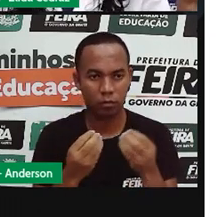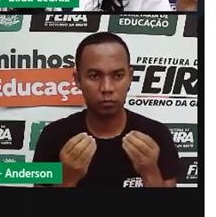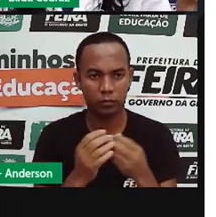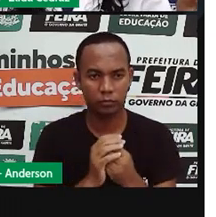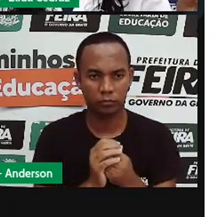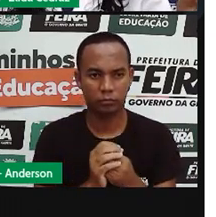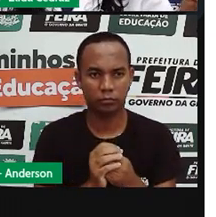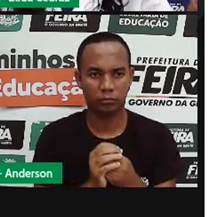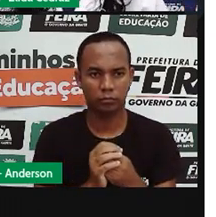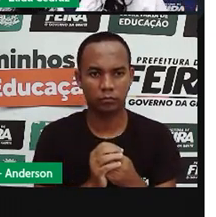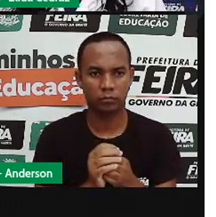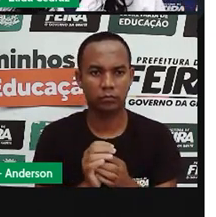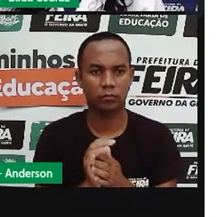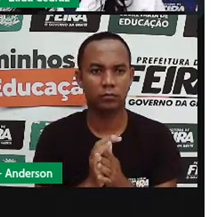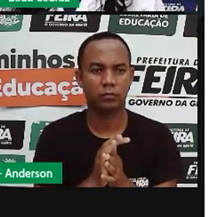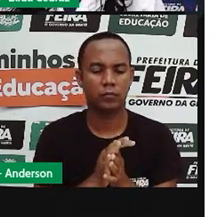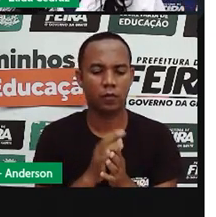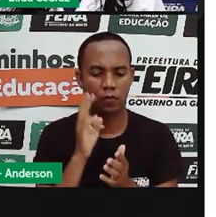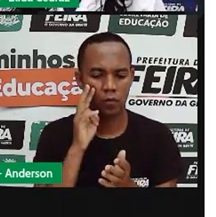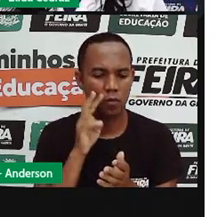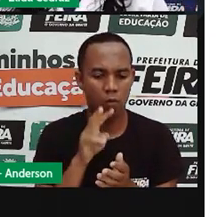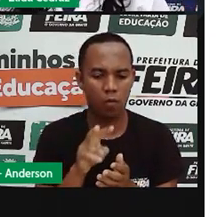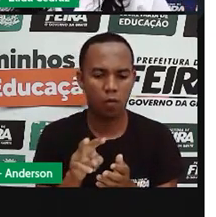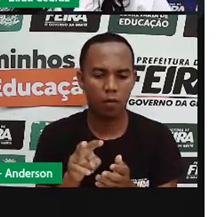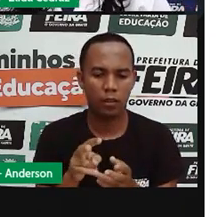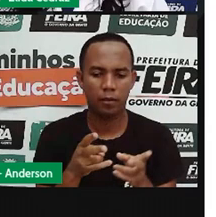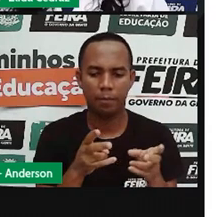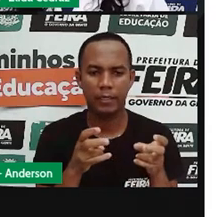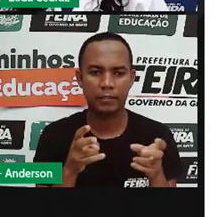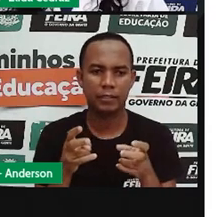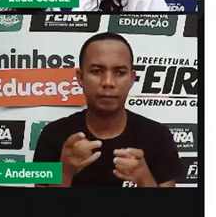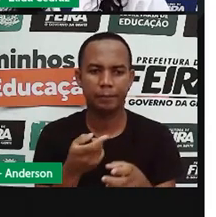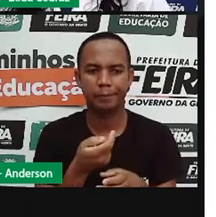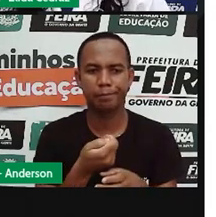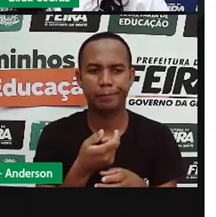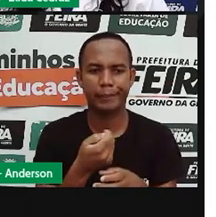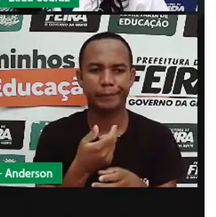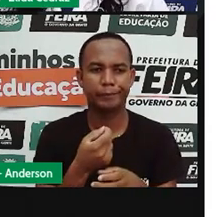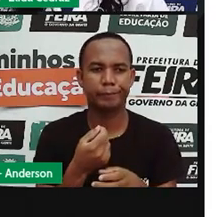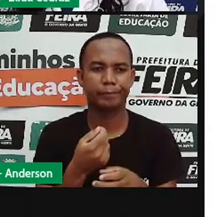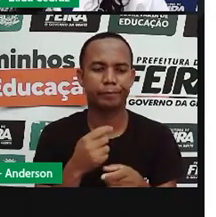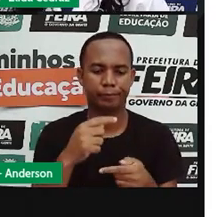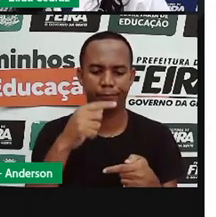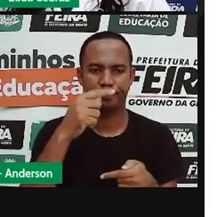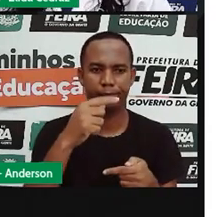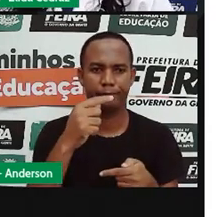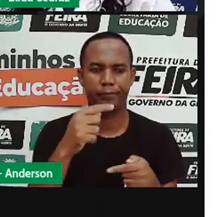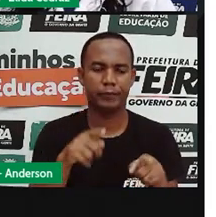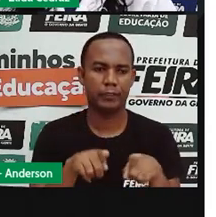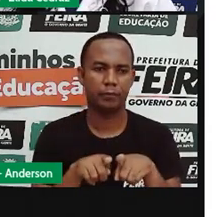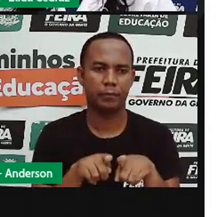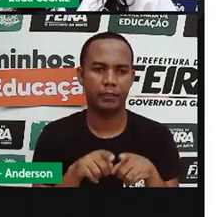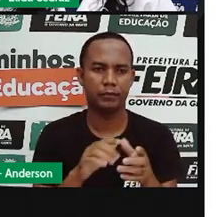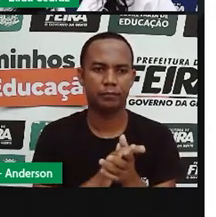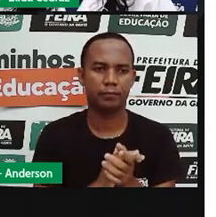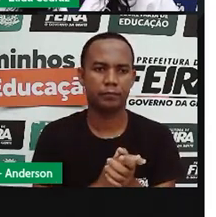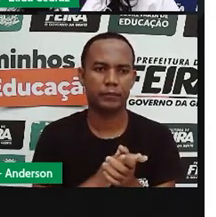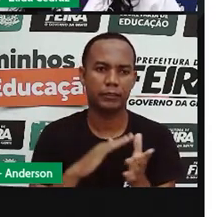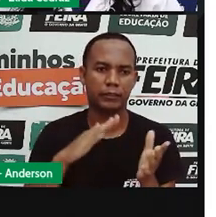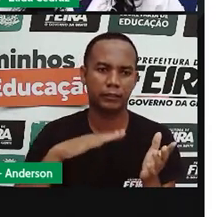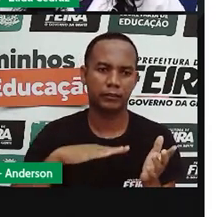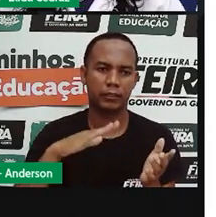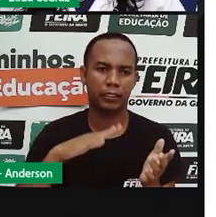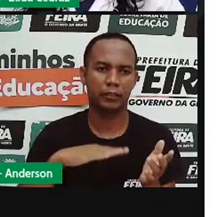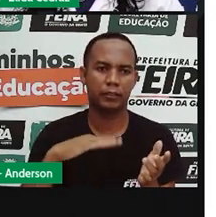da gente. Aí você olha a sombra. A sombra fica quase no fundo da garrafa. E quando for de tarde, a